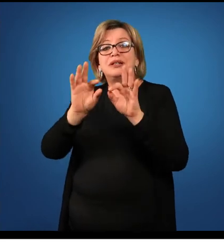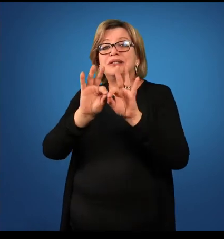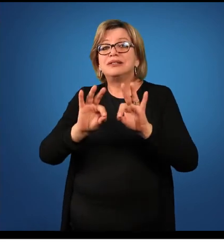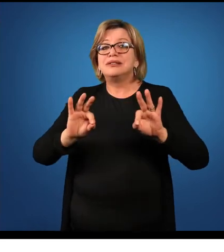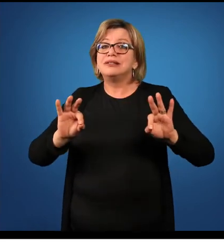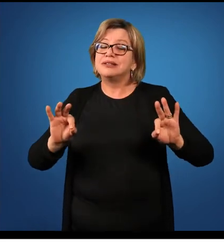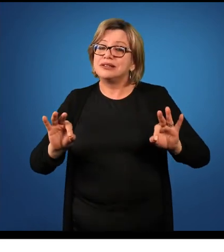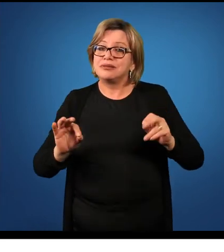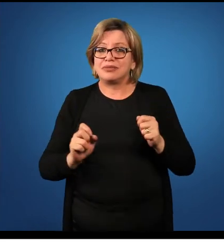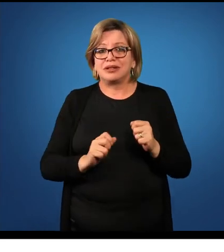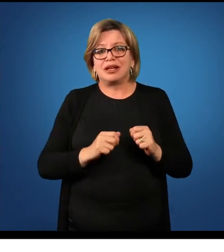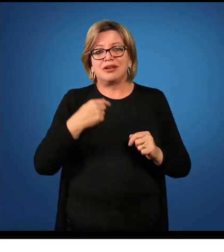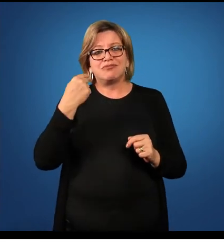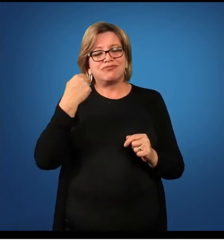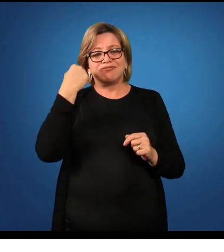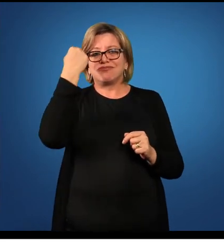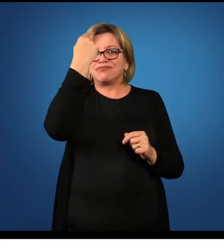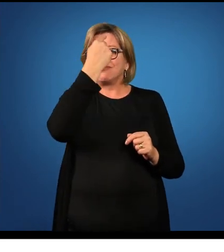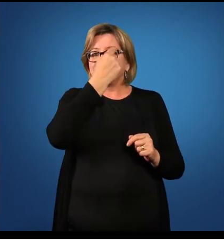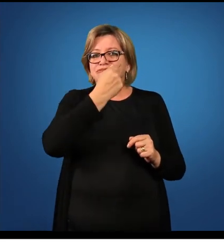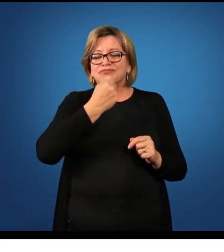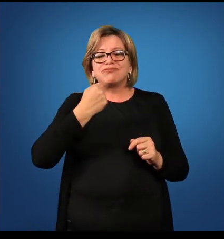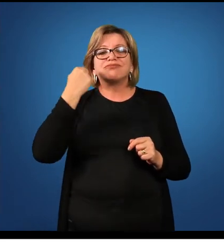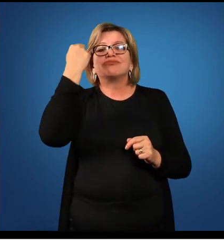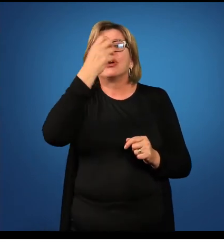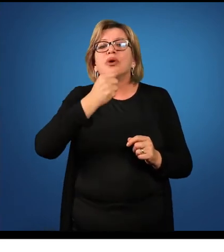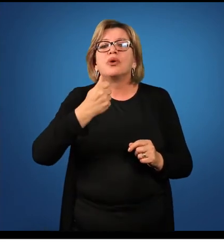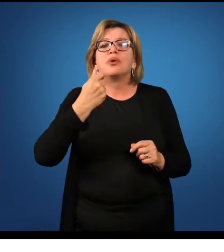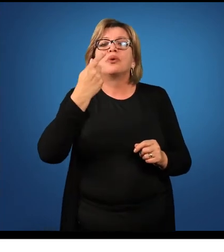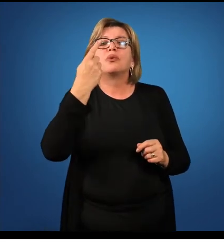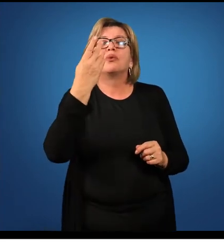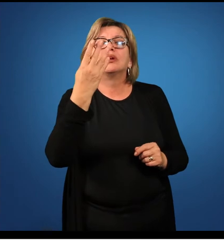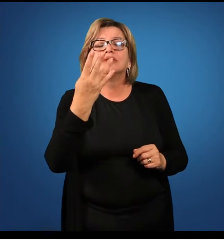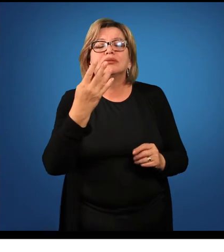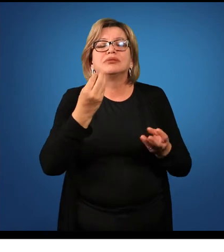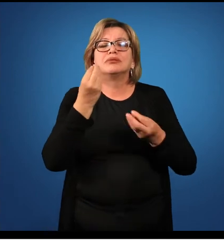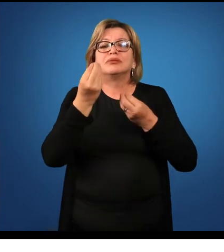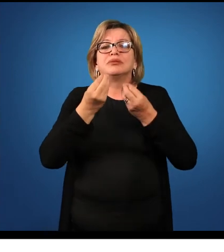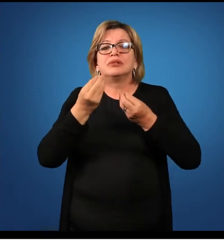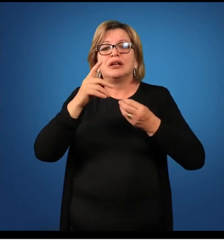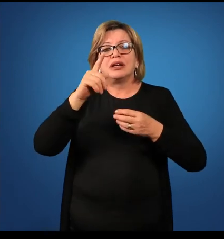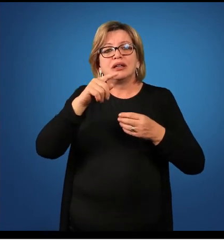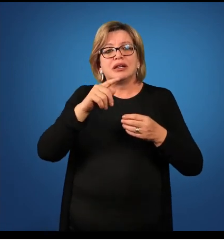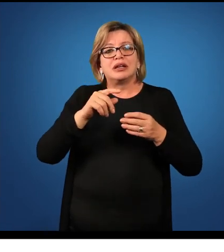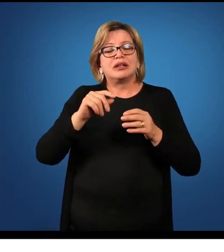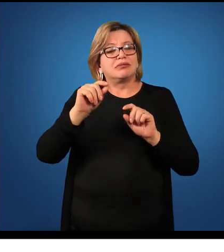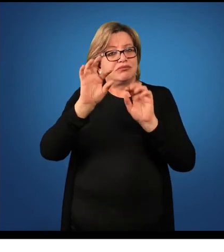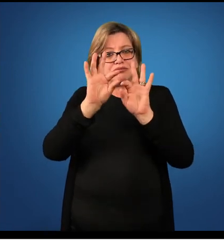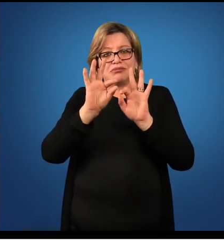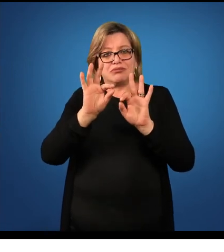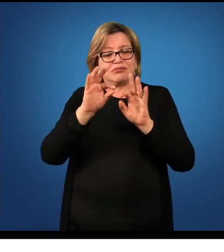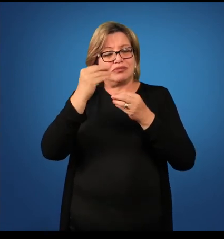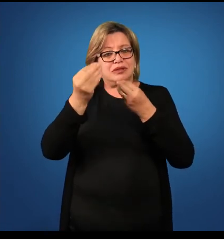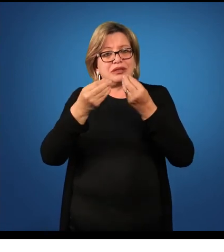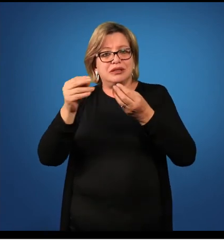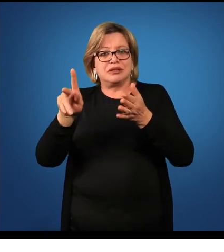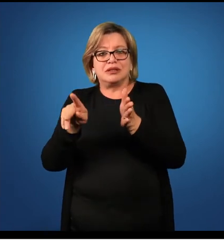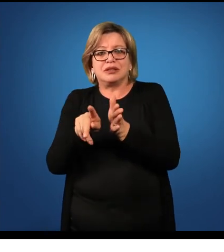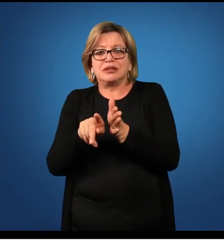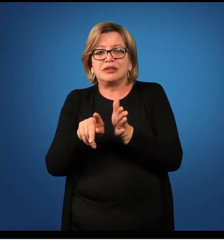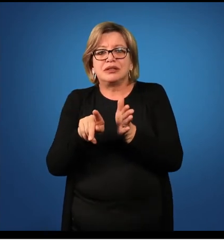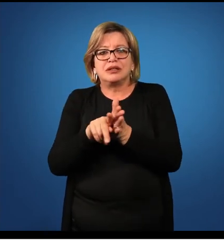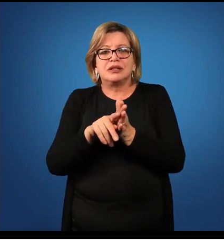o adjunto adverbial de tempo por quanto tempo se traduz com